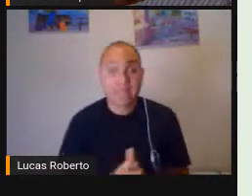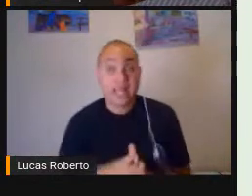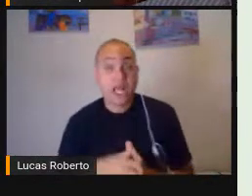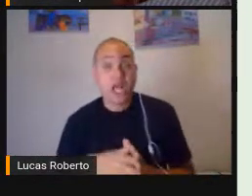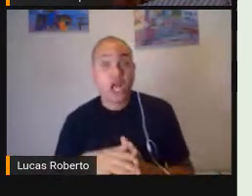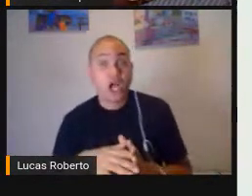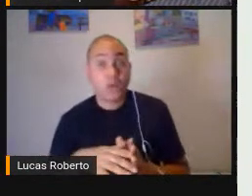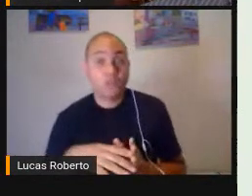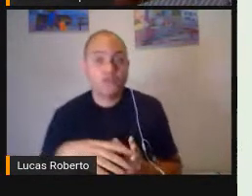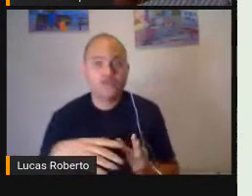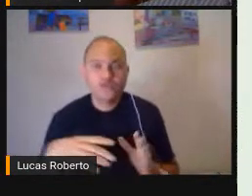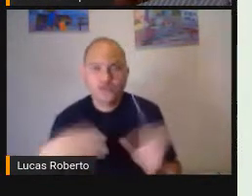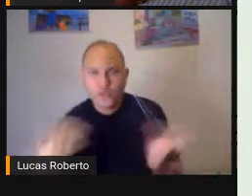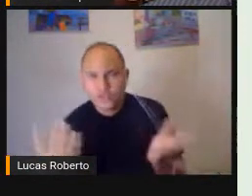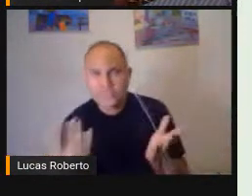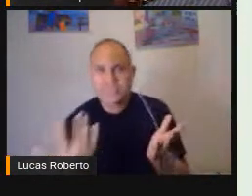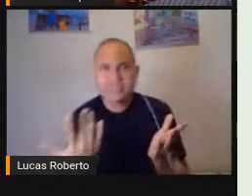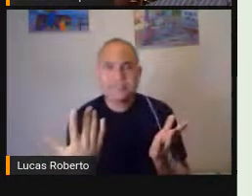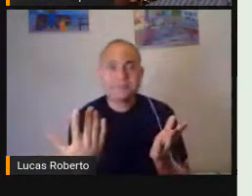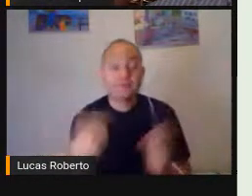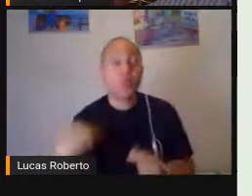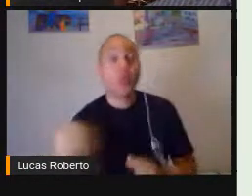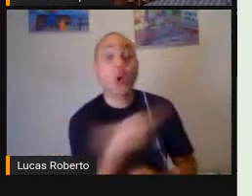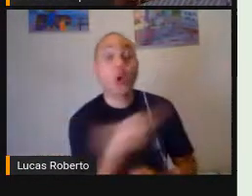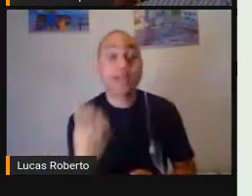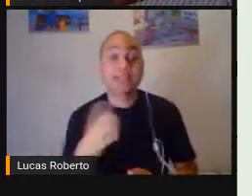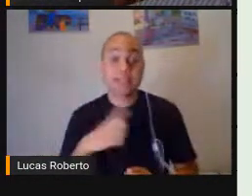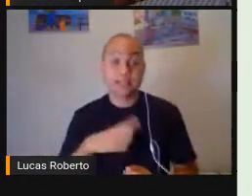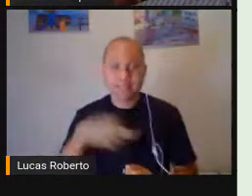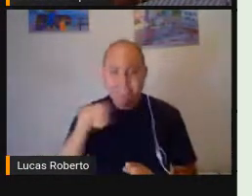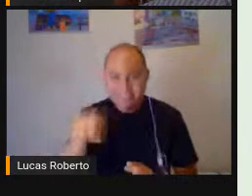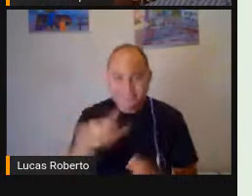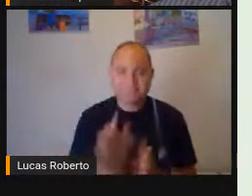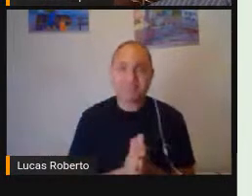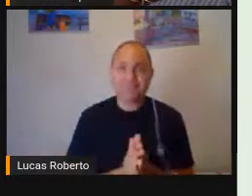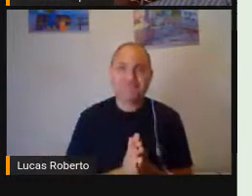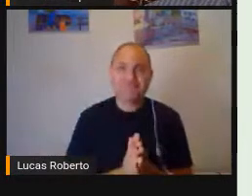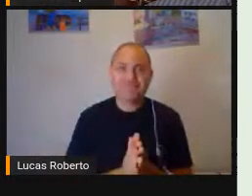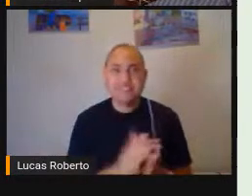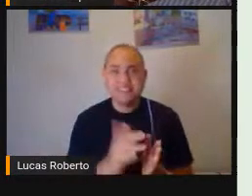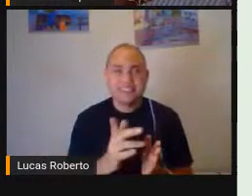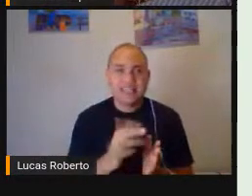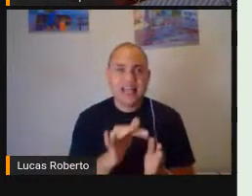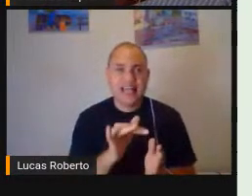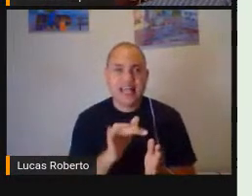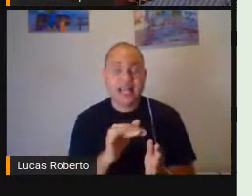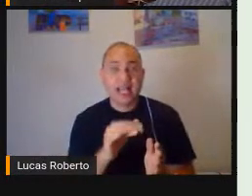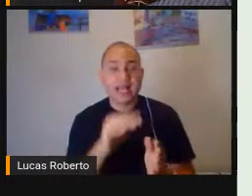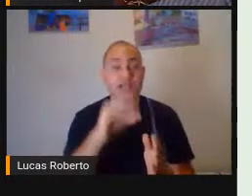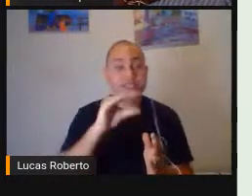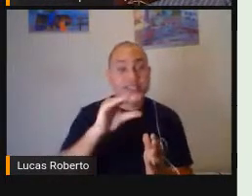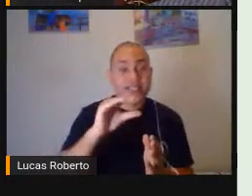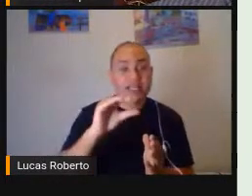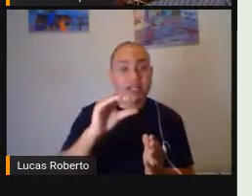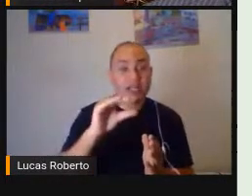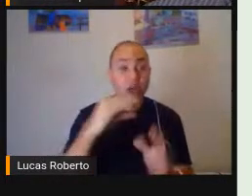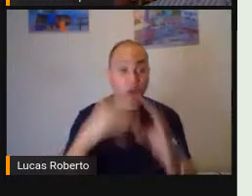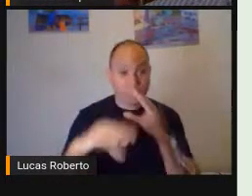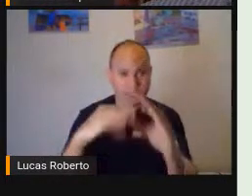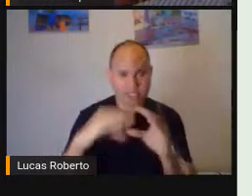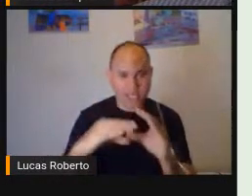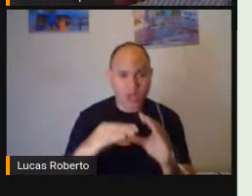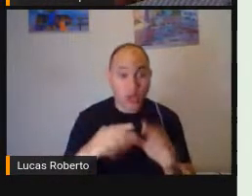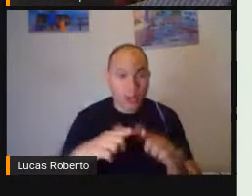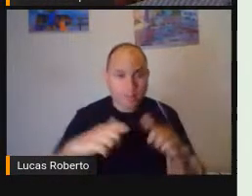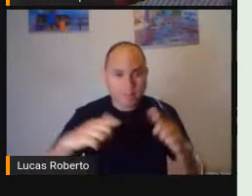aqui Essas categorias Que eu selecionei Um pouquinho Para falar com vocês Que é a da comunicação Aumentativa e alternativa Que a Rosana Comentou lindamente